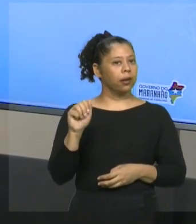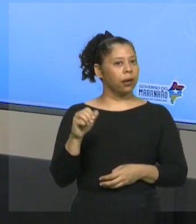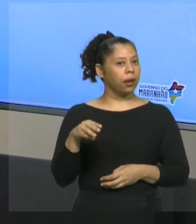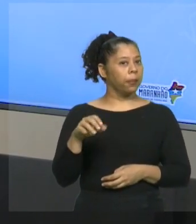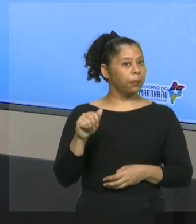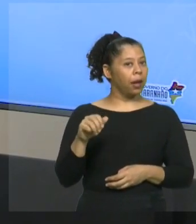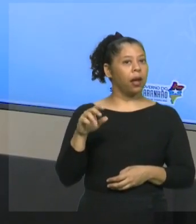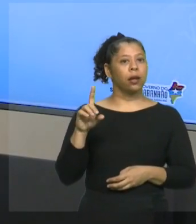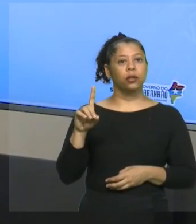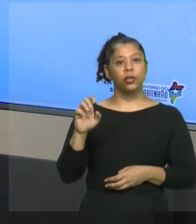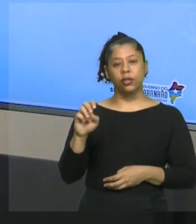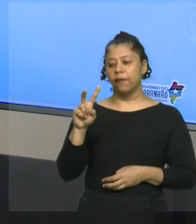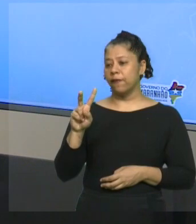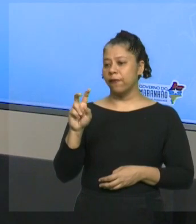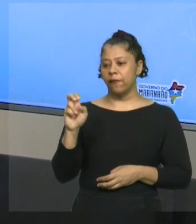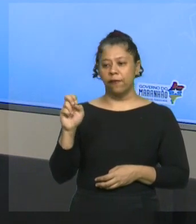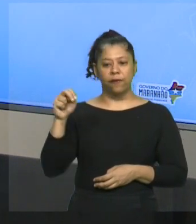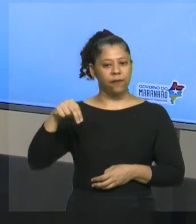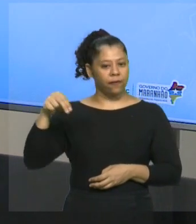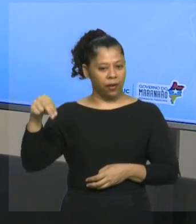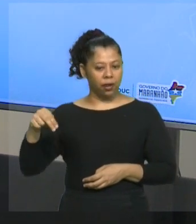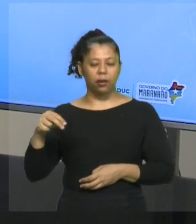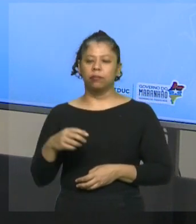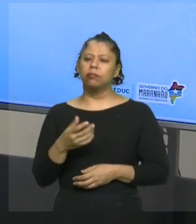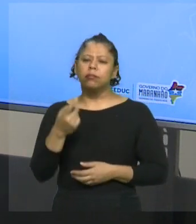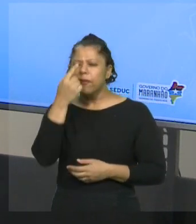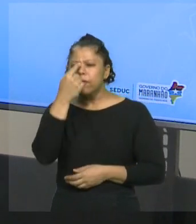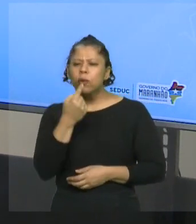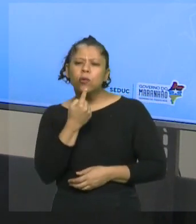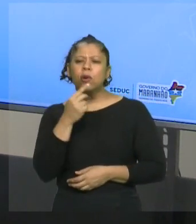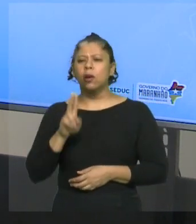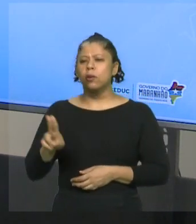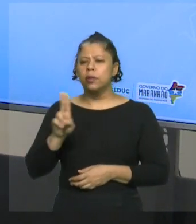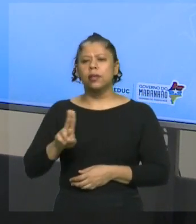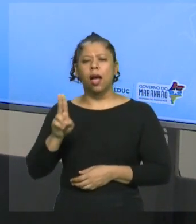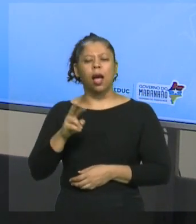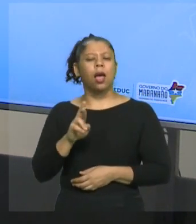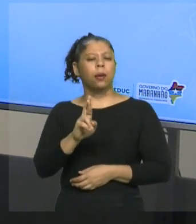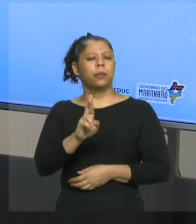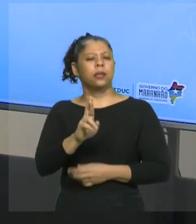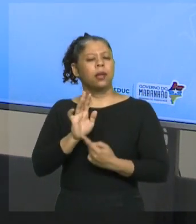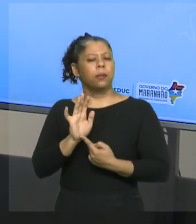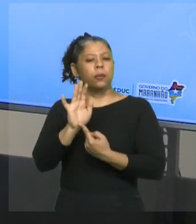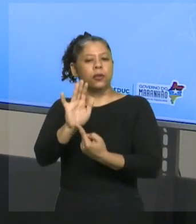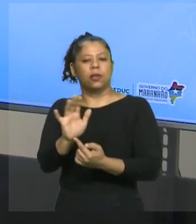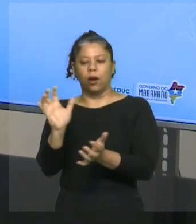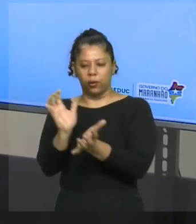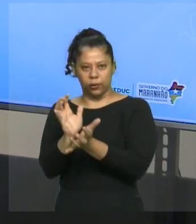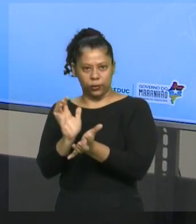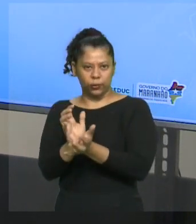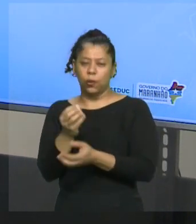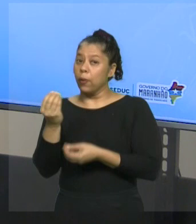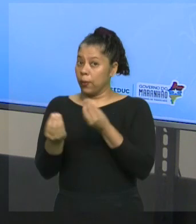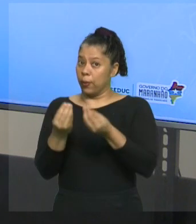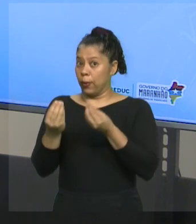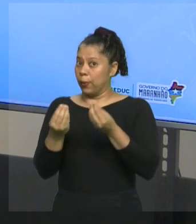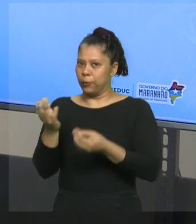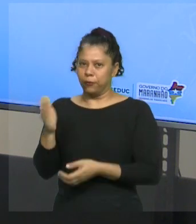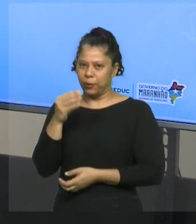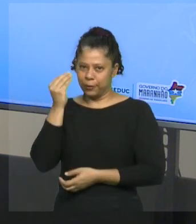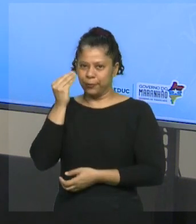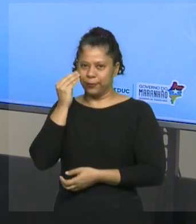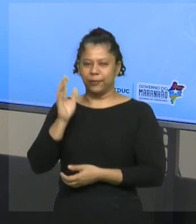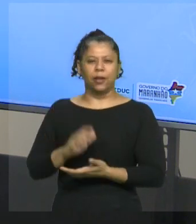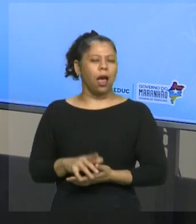chamam, por figura. Você vai utilizar uma figura para representar o conjunto. De que forma? Vamos lá.